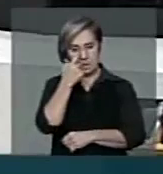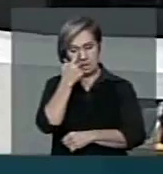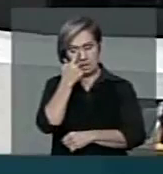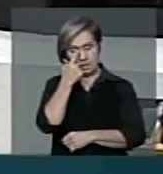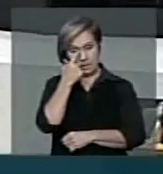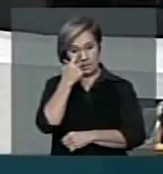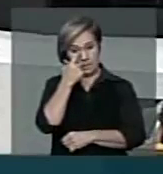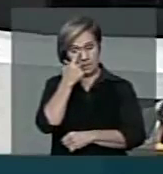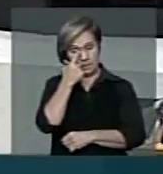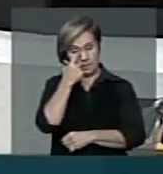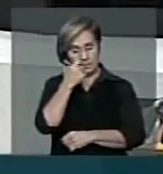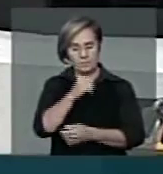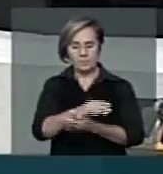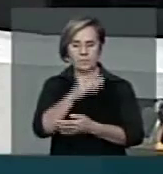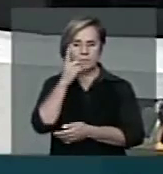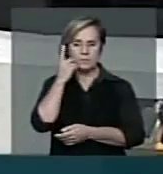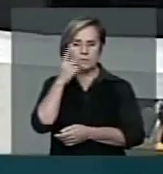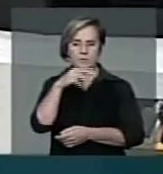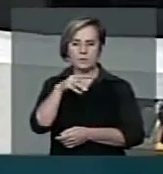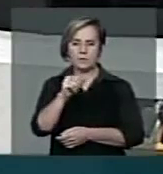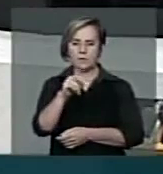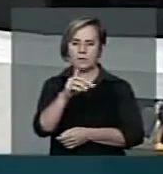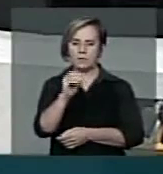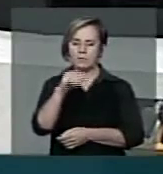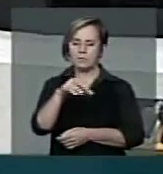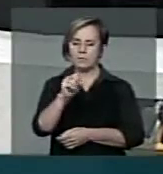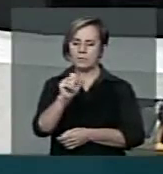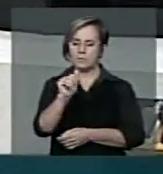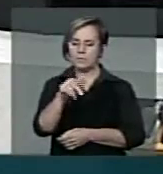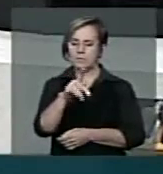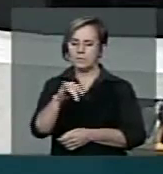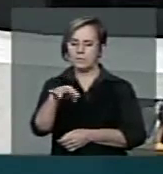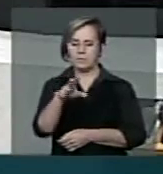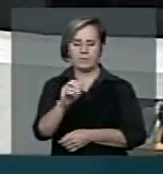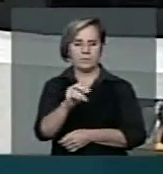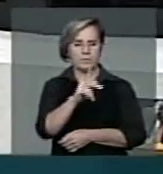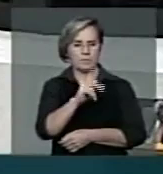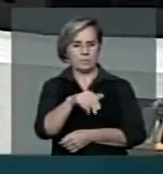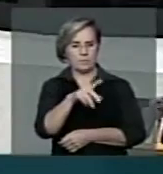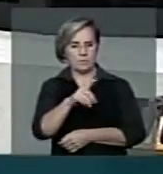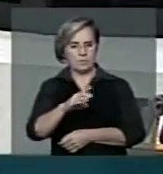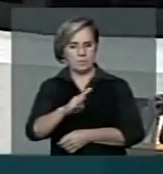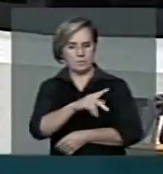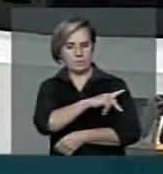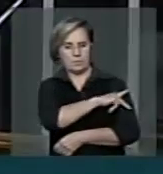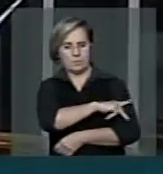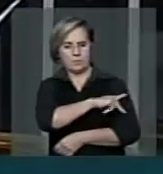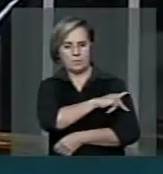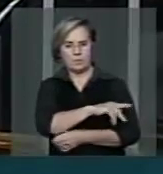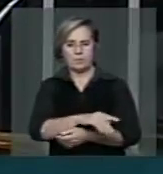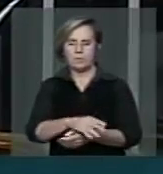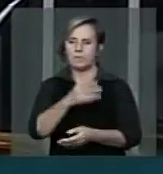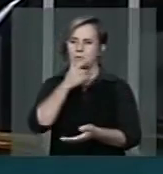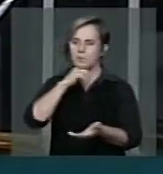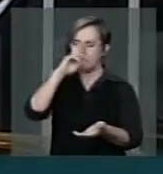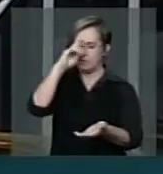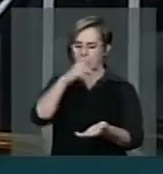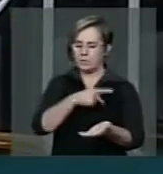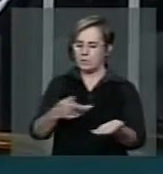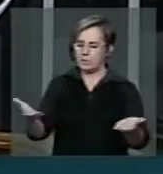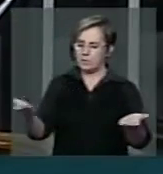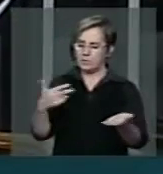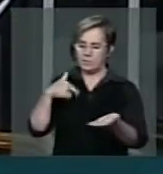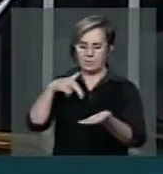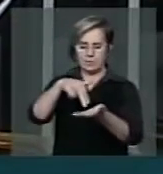Bem deputado, com a palavra o deputado Marlos Sampaio, PMDB Piauí. Senhor presidente, vim mais uma vez a esta casa, a esta tribuna,